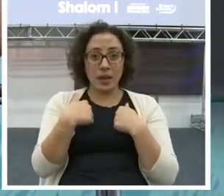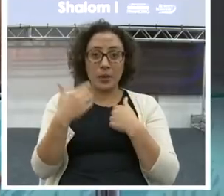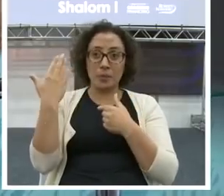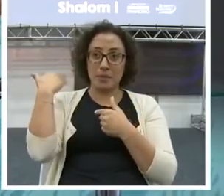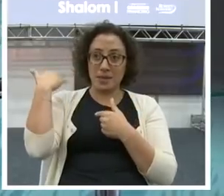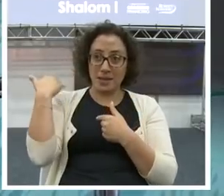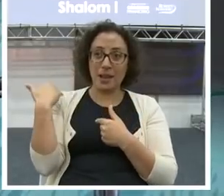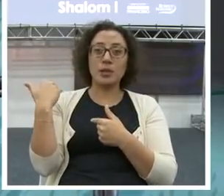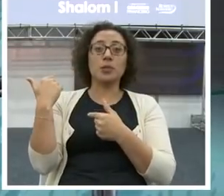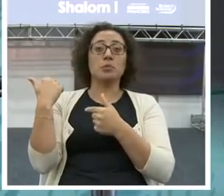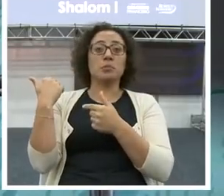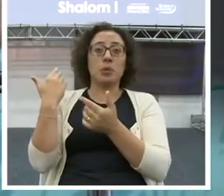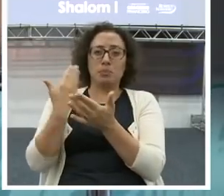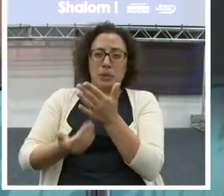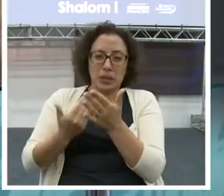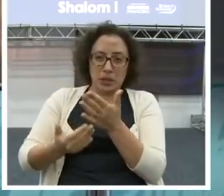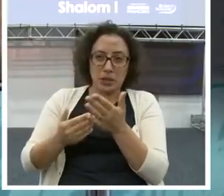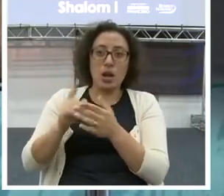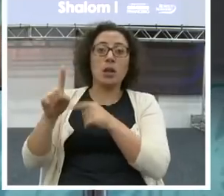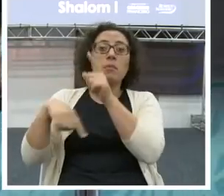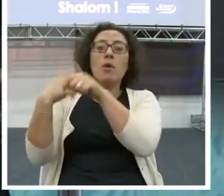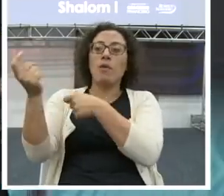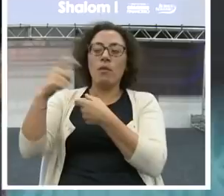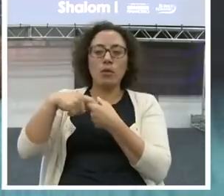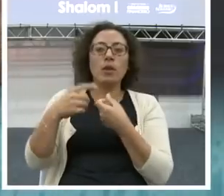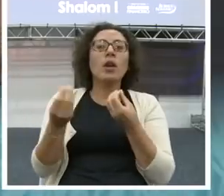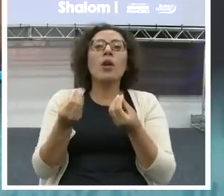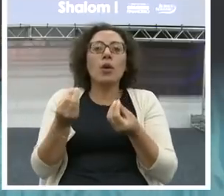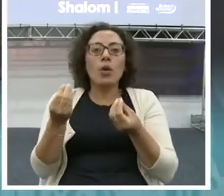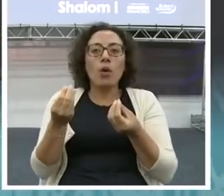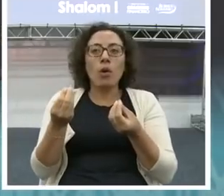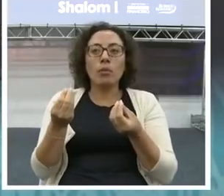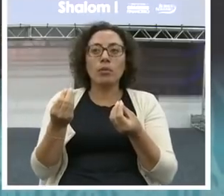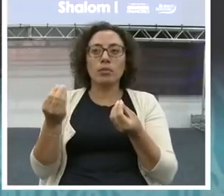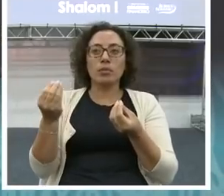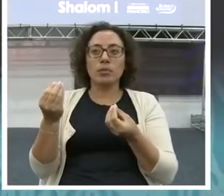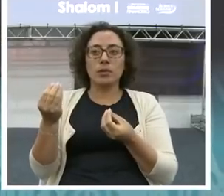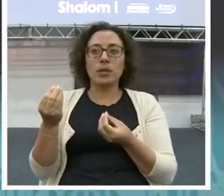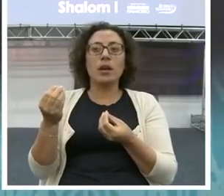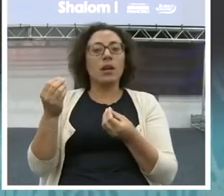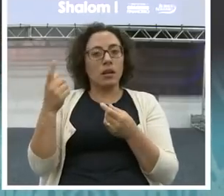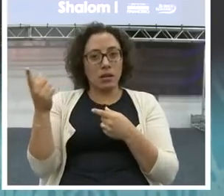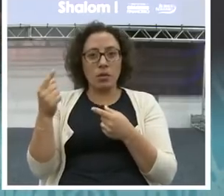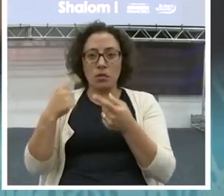que eu cresci. Serei eternamente grato, não só ao multinível, mas a essa empresa.